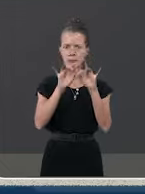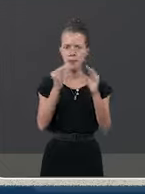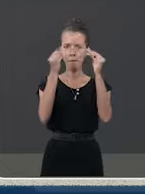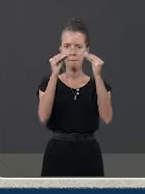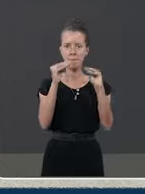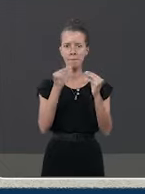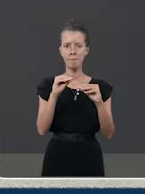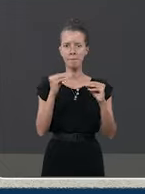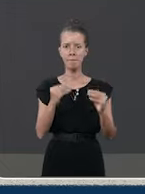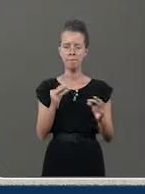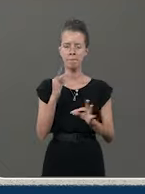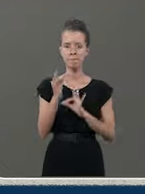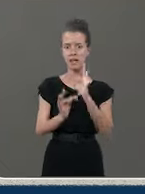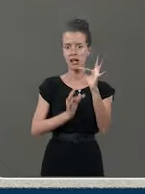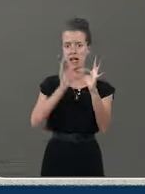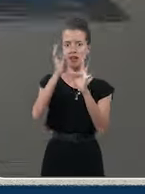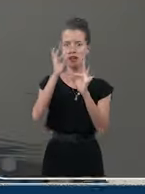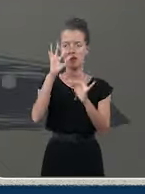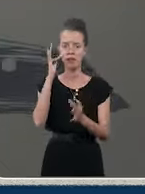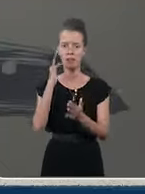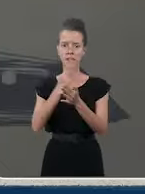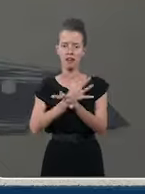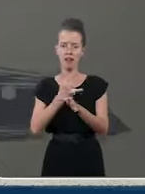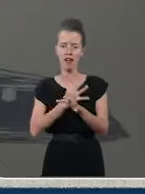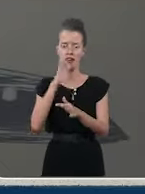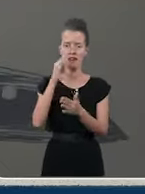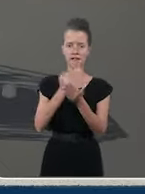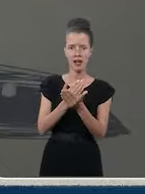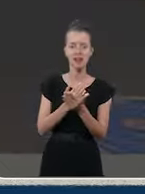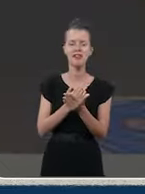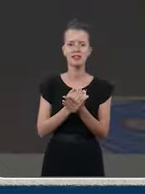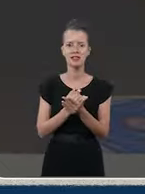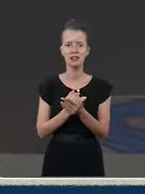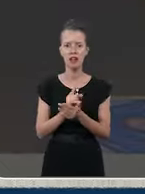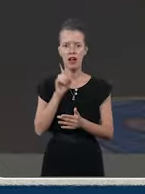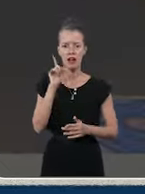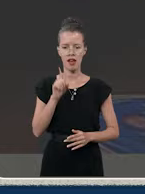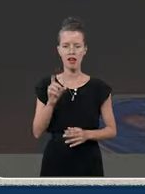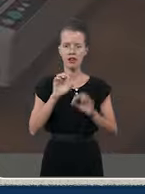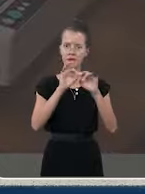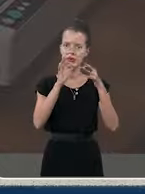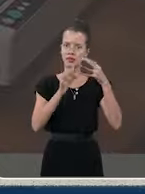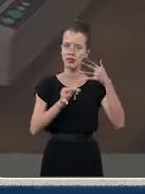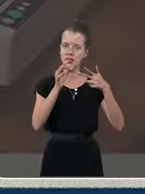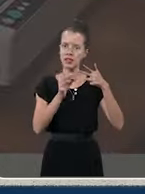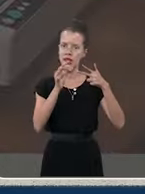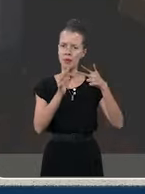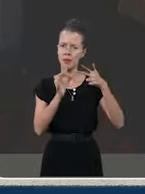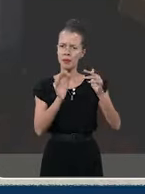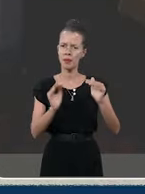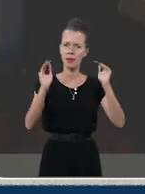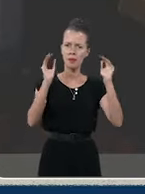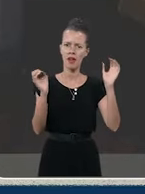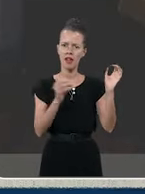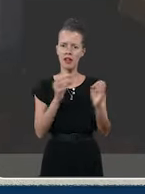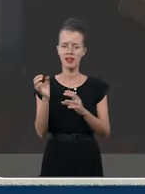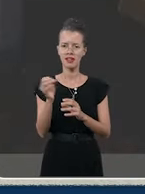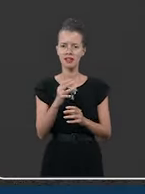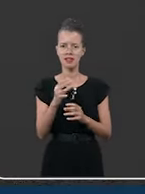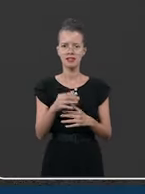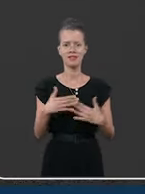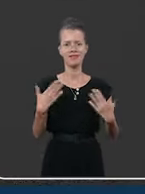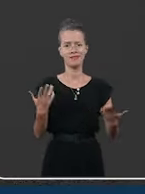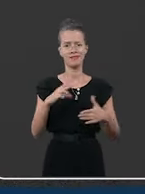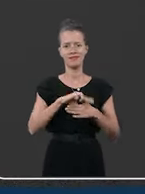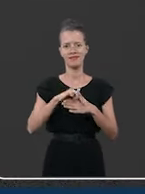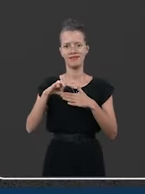processo eletrônico, tecnologia, perseverança e fé. Modernizando o judiciário do jeitinho que a gente quer.